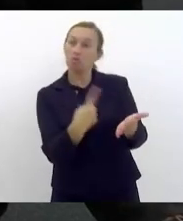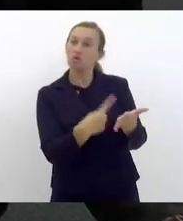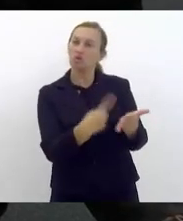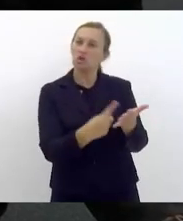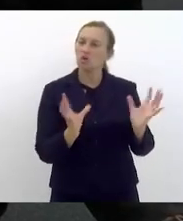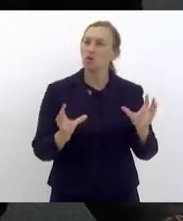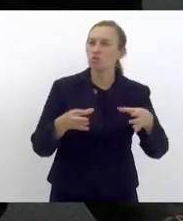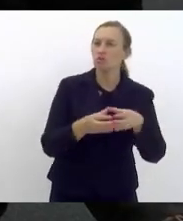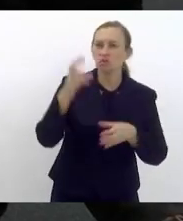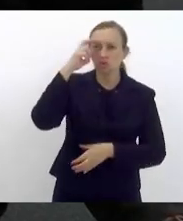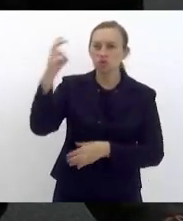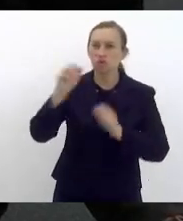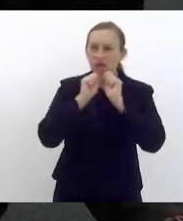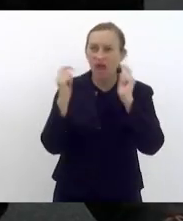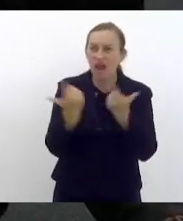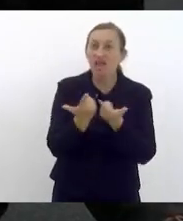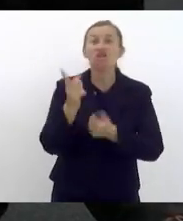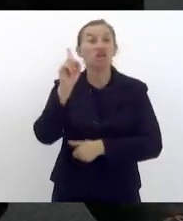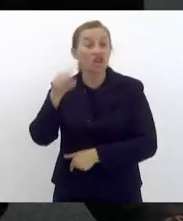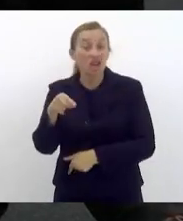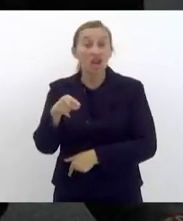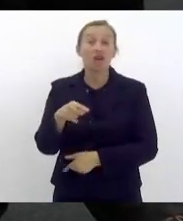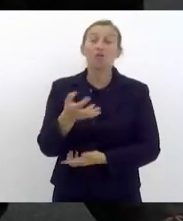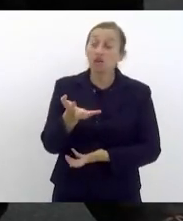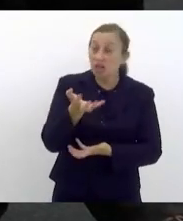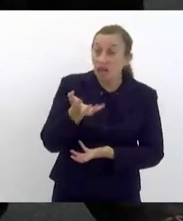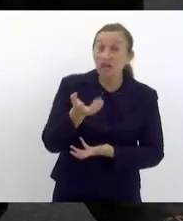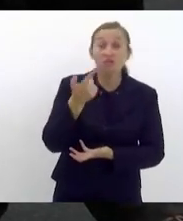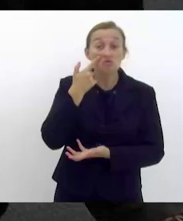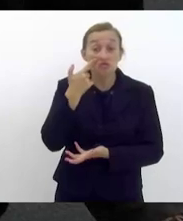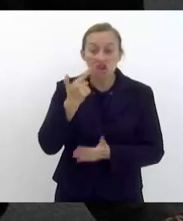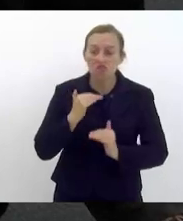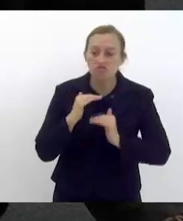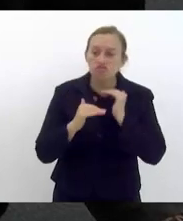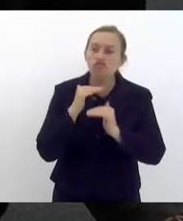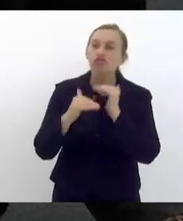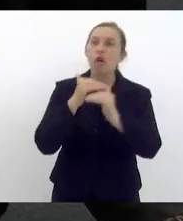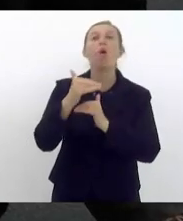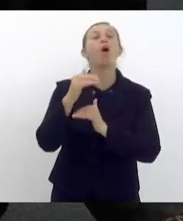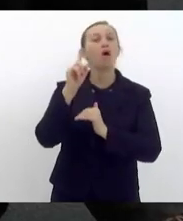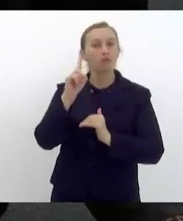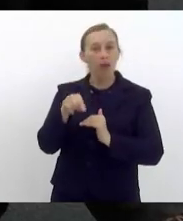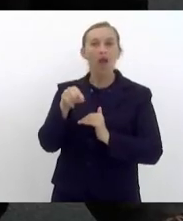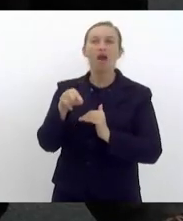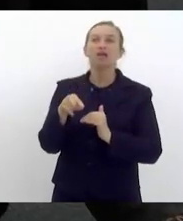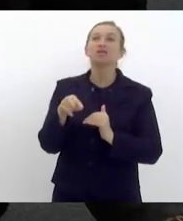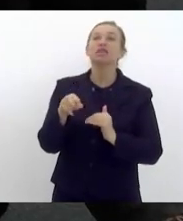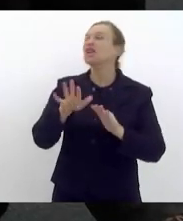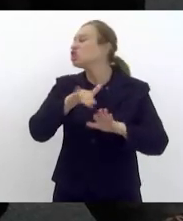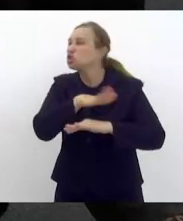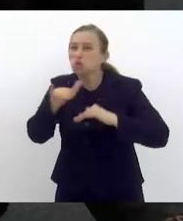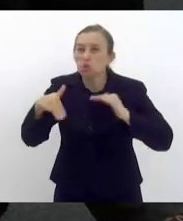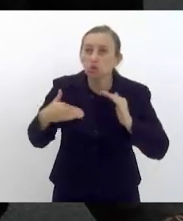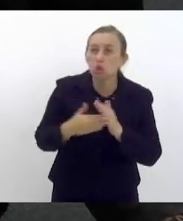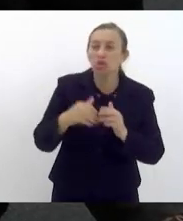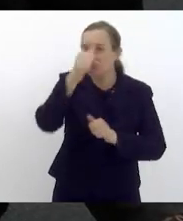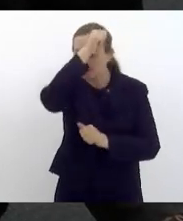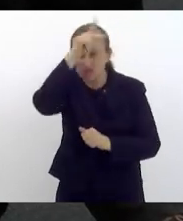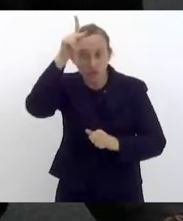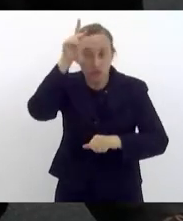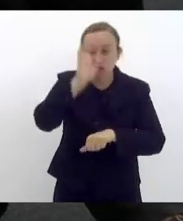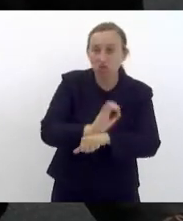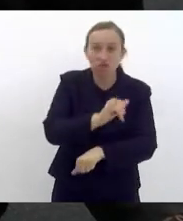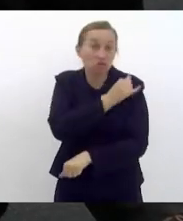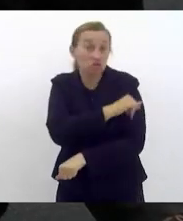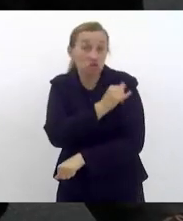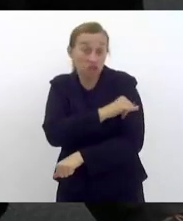de Cultura da LERJ. E é isso que a gente quer ver prosperar em todas as prefeituras do Estado